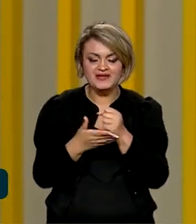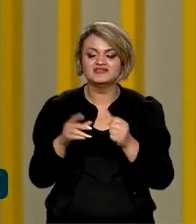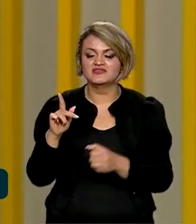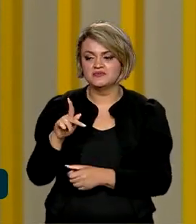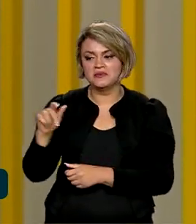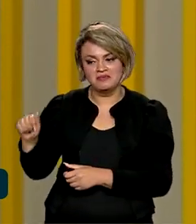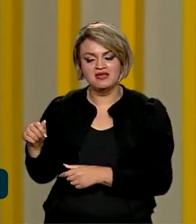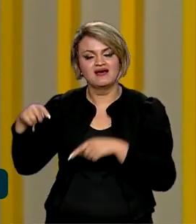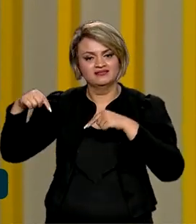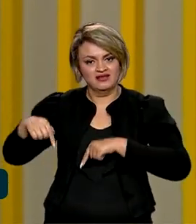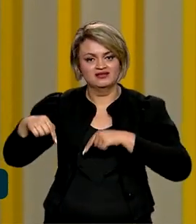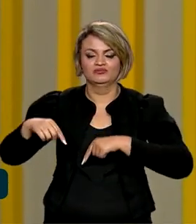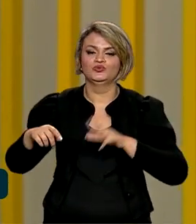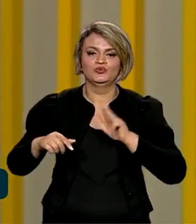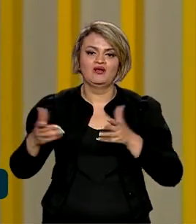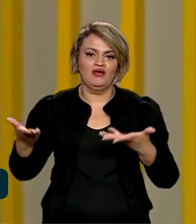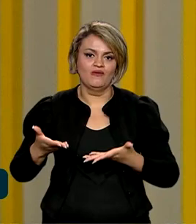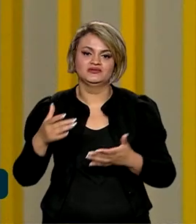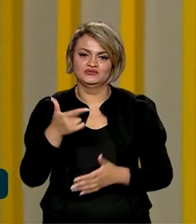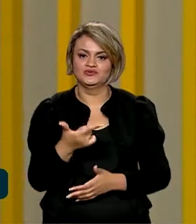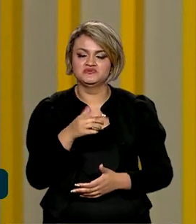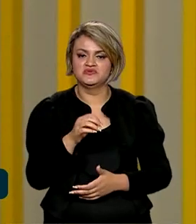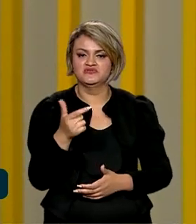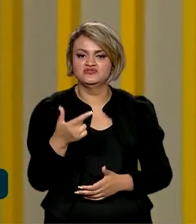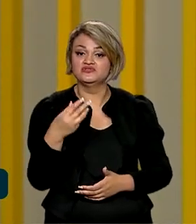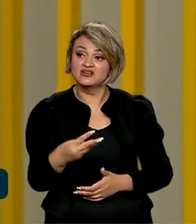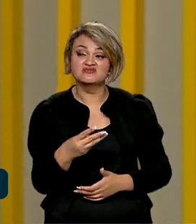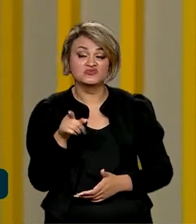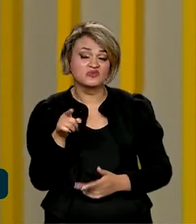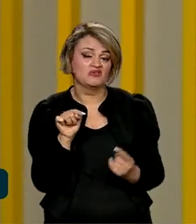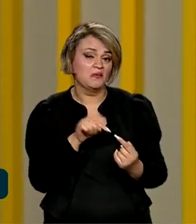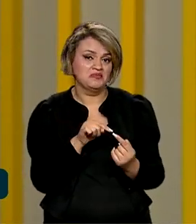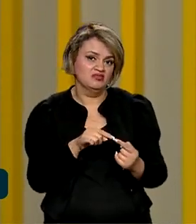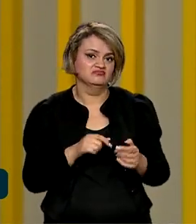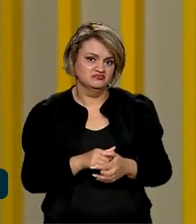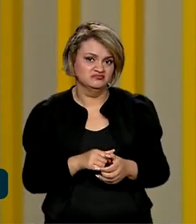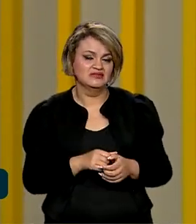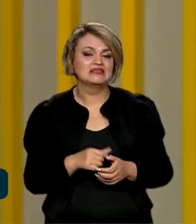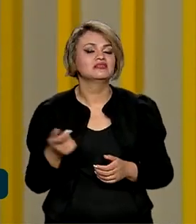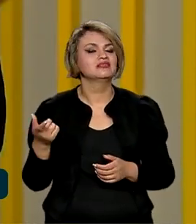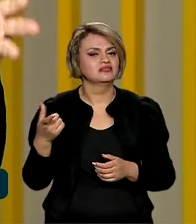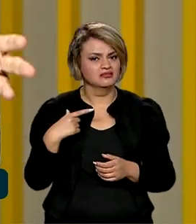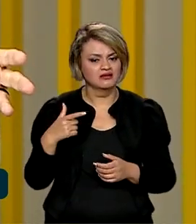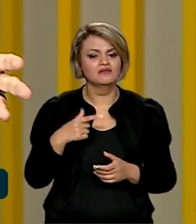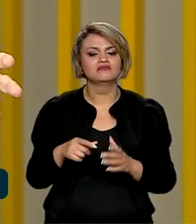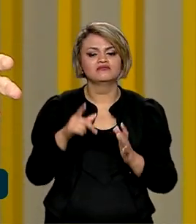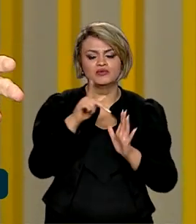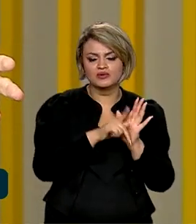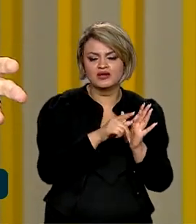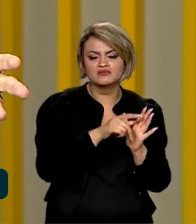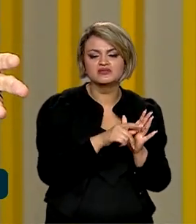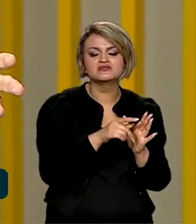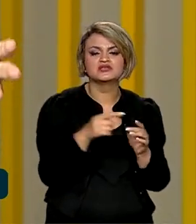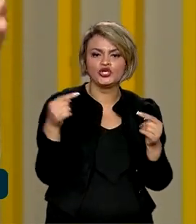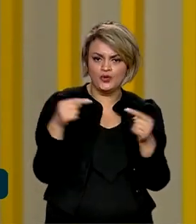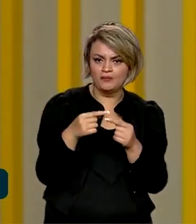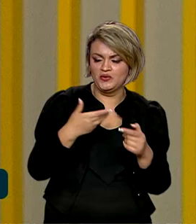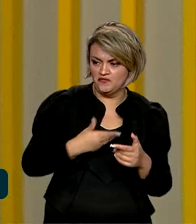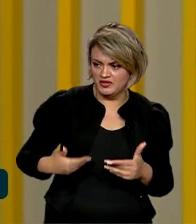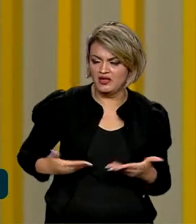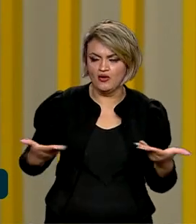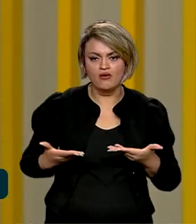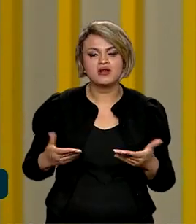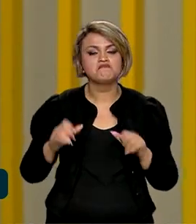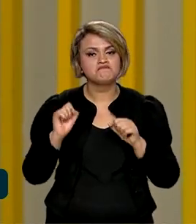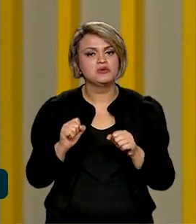anterior. De modo que isso que você fala tem sentido. Nós temos programas que atravessam governos e que